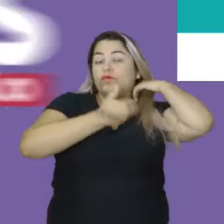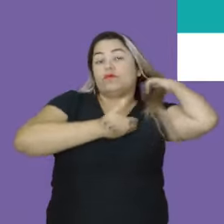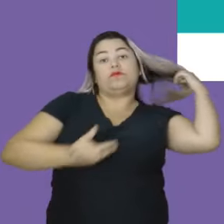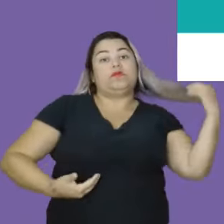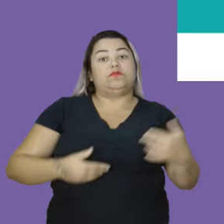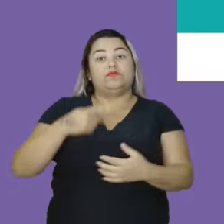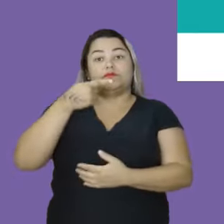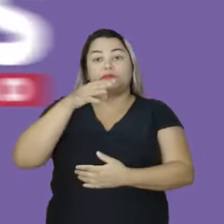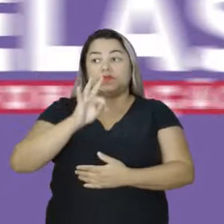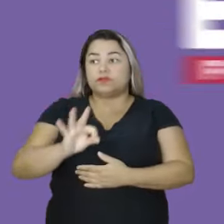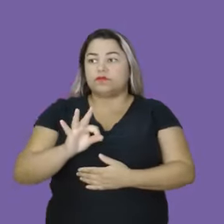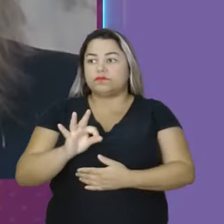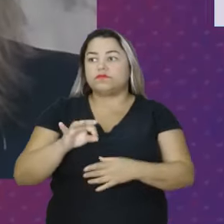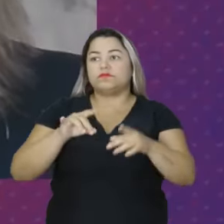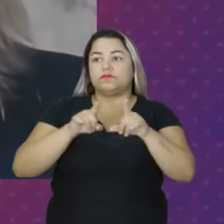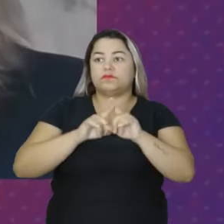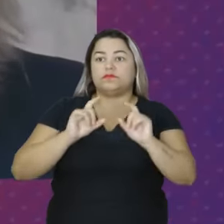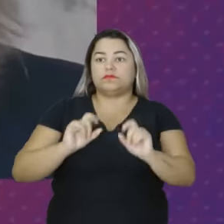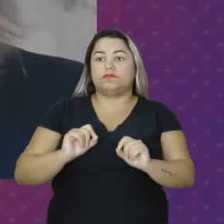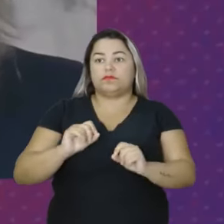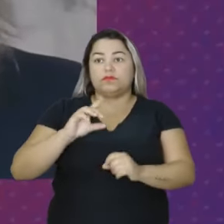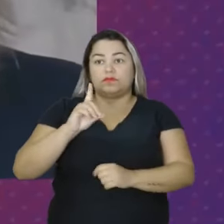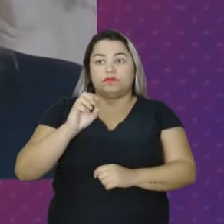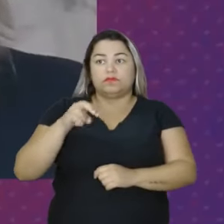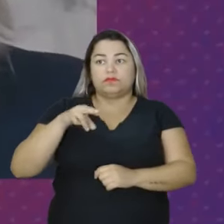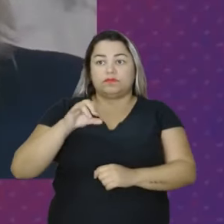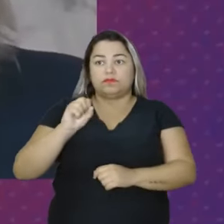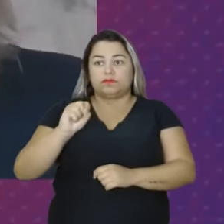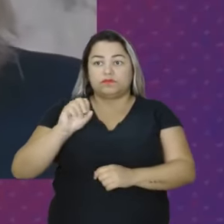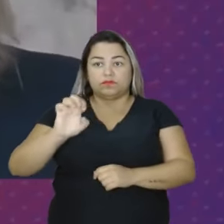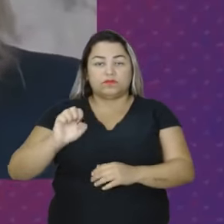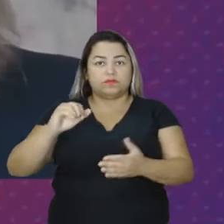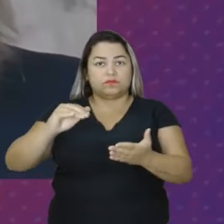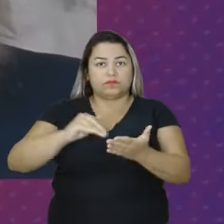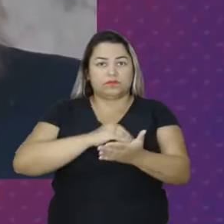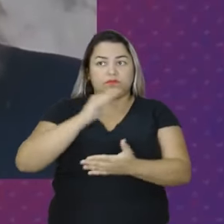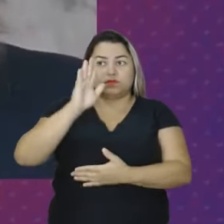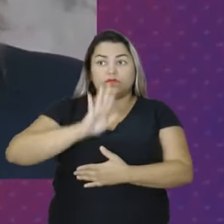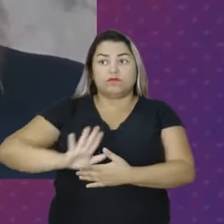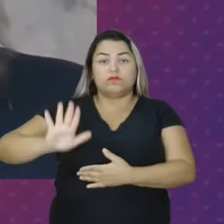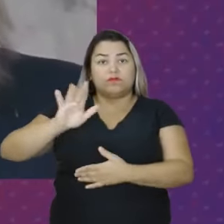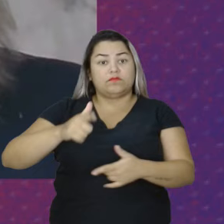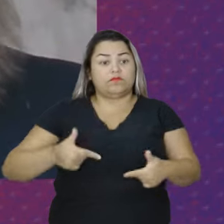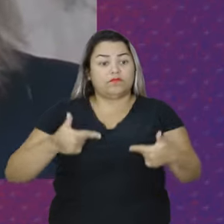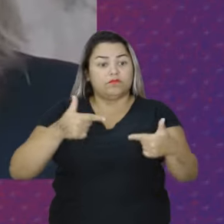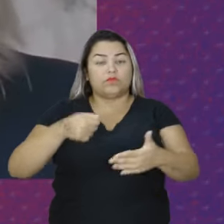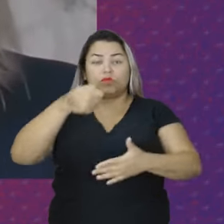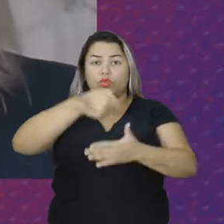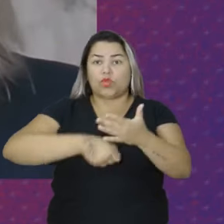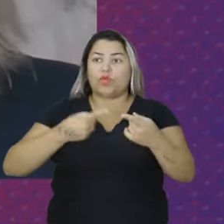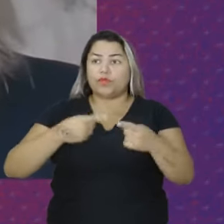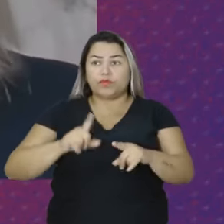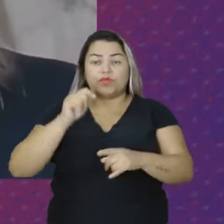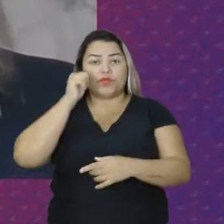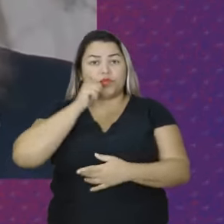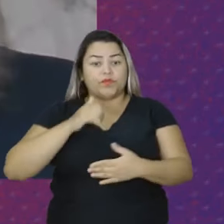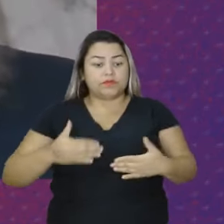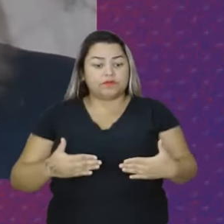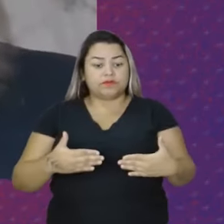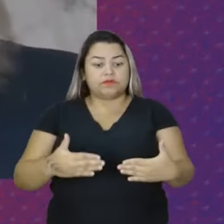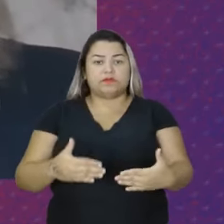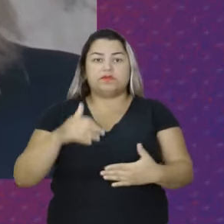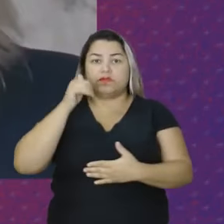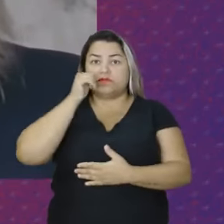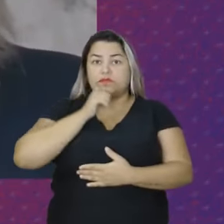PT Eu sou Denise Motadau, secretária nacional de enfrentamento à violência contra mulheres do Ministério das